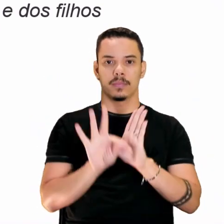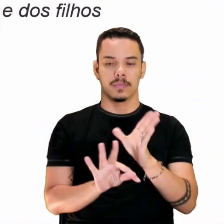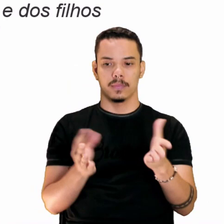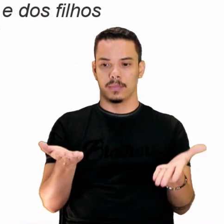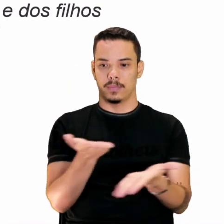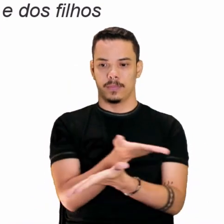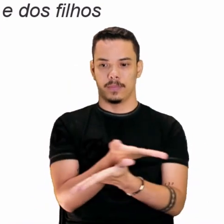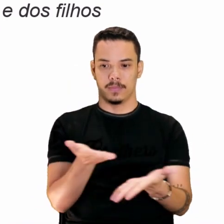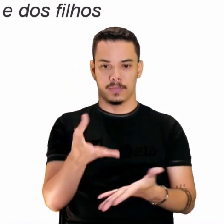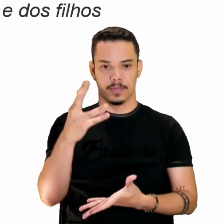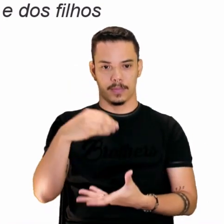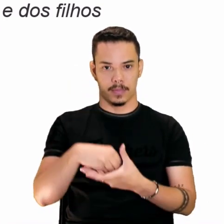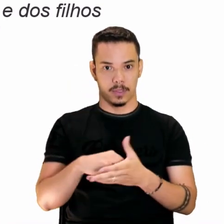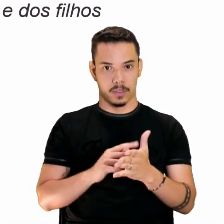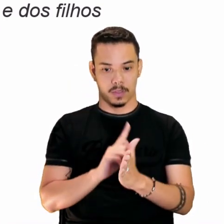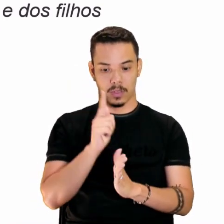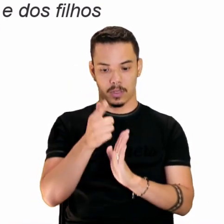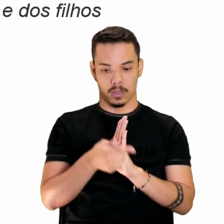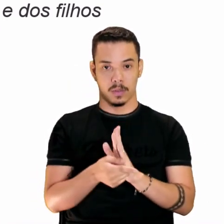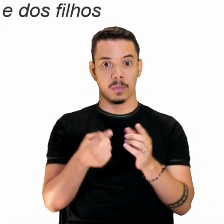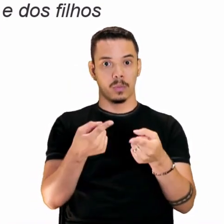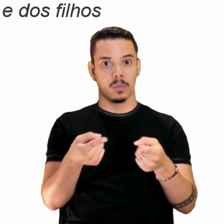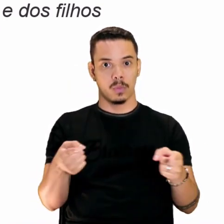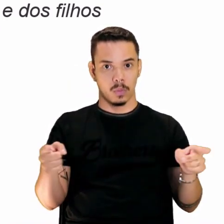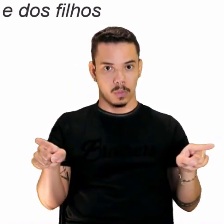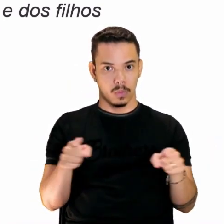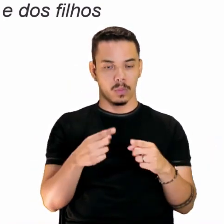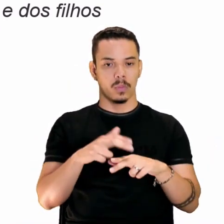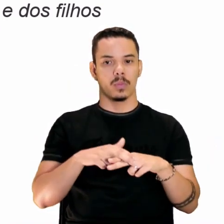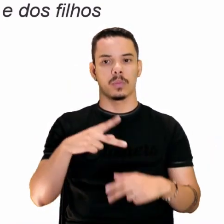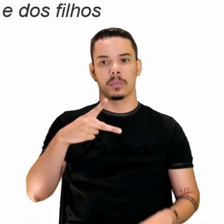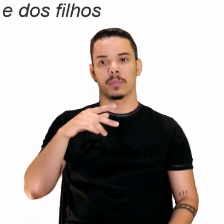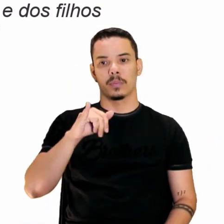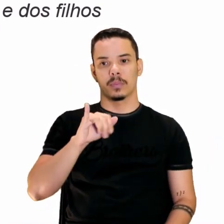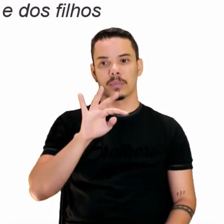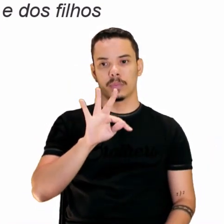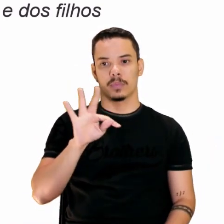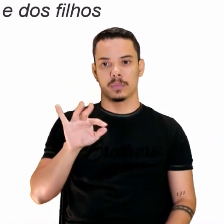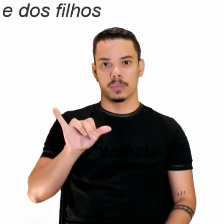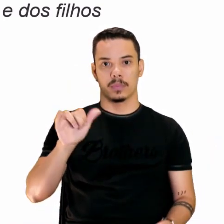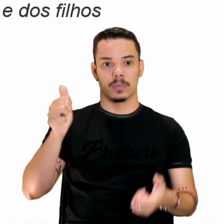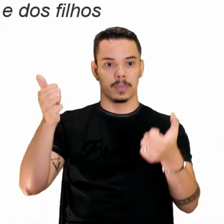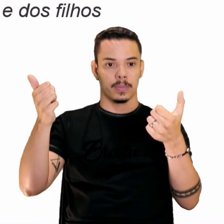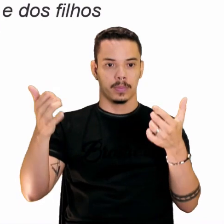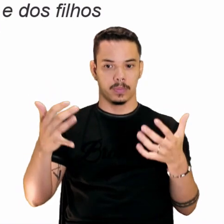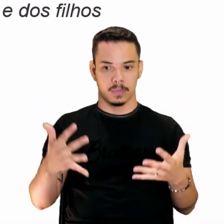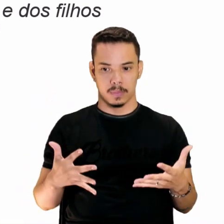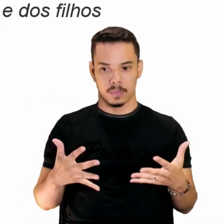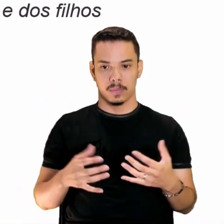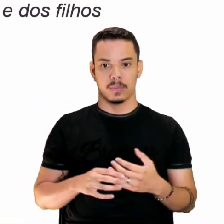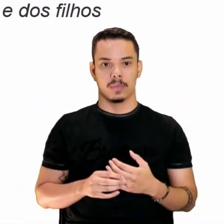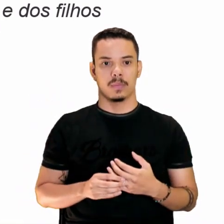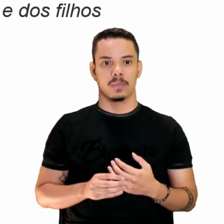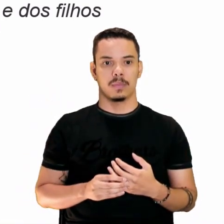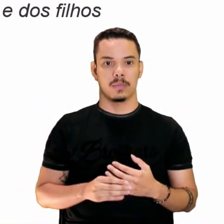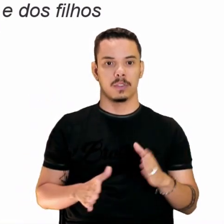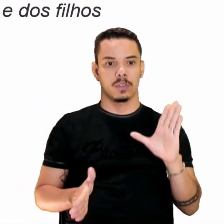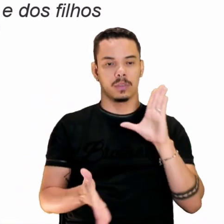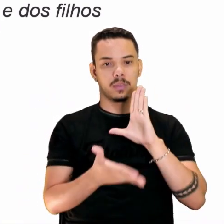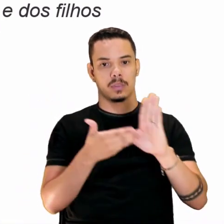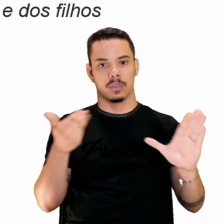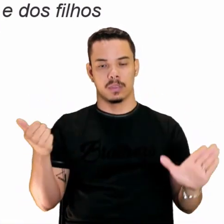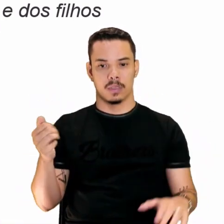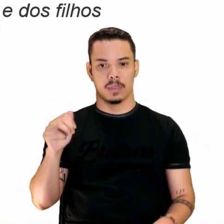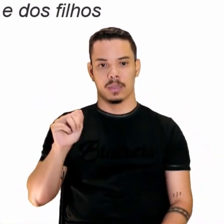trabalhada no gênero música. Então, aqui, Pitty traz, na construção, na desconstrução, a